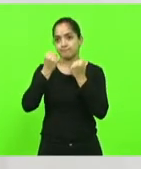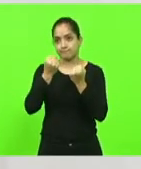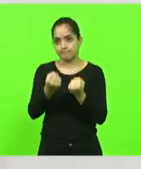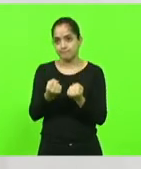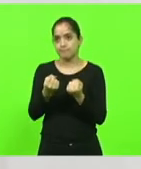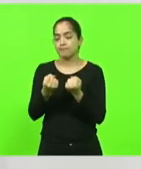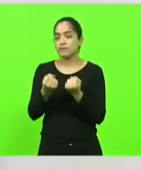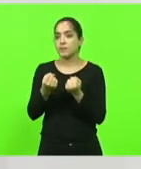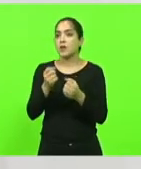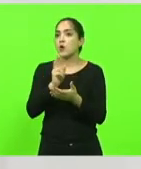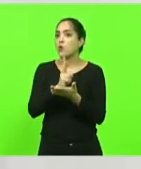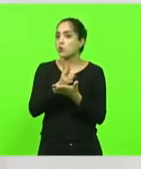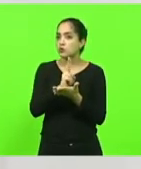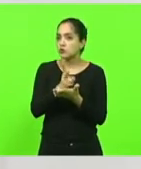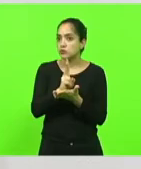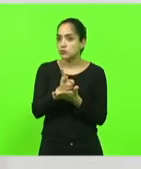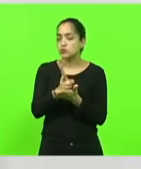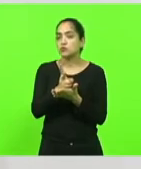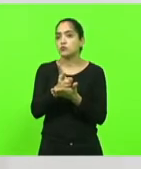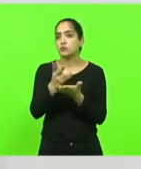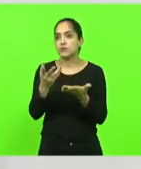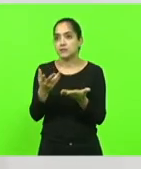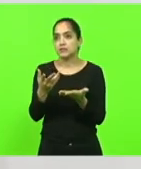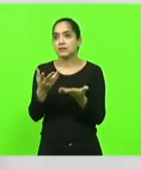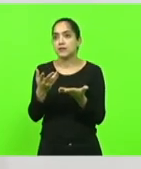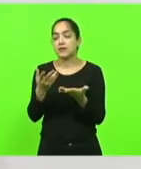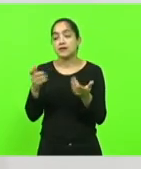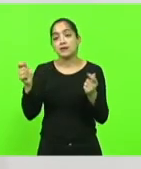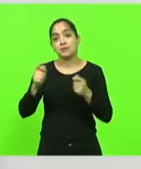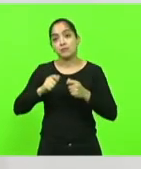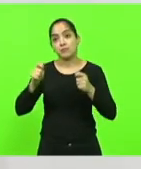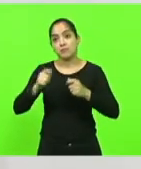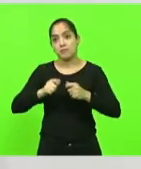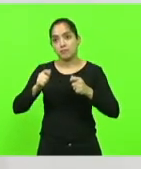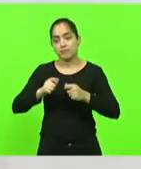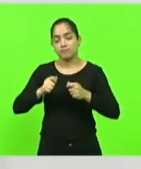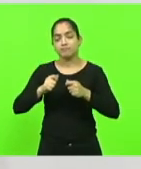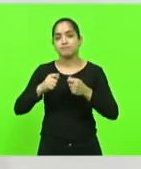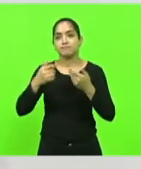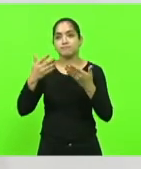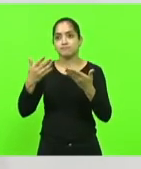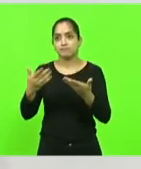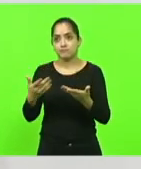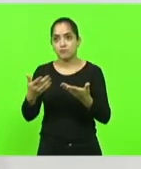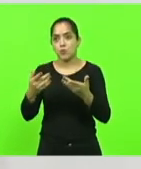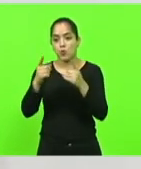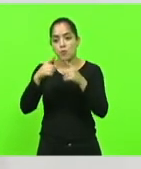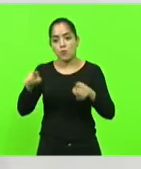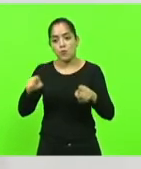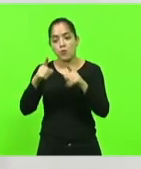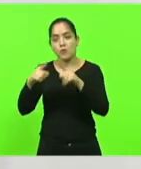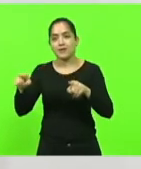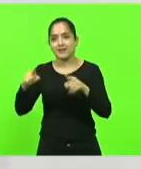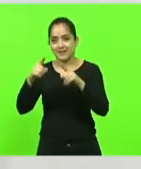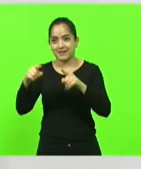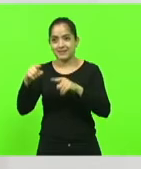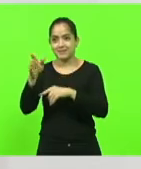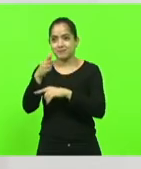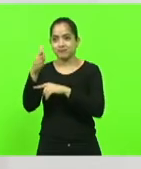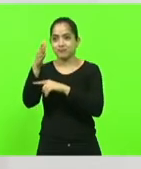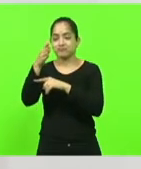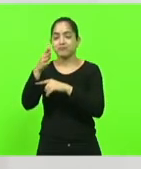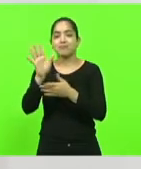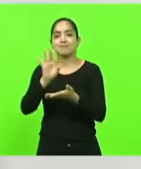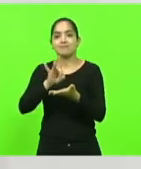laguna continue puçante, que literalmente a gente possa fazer a letra de sino se tornar realidade e mostrar para Santa